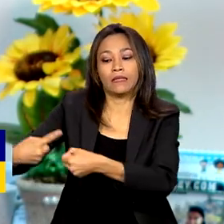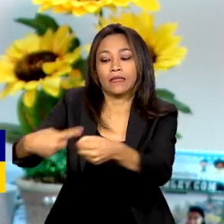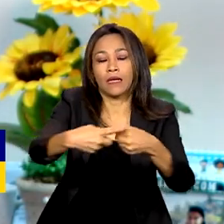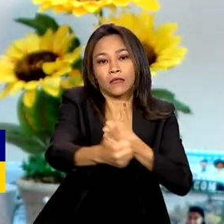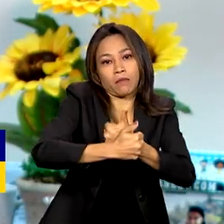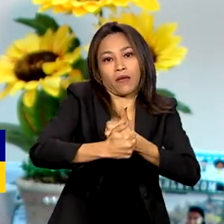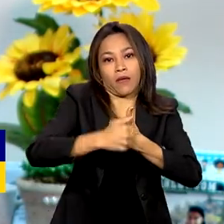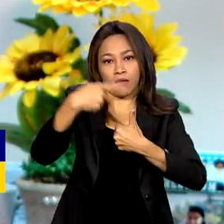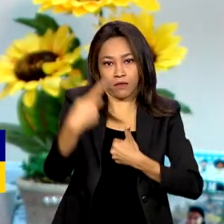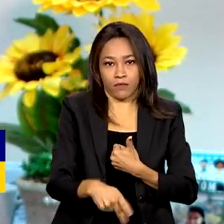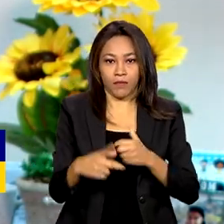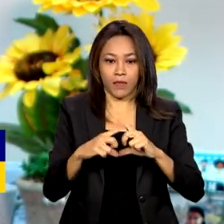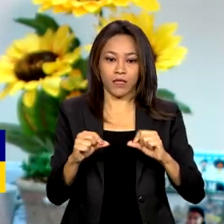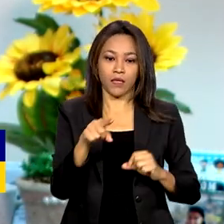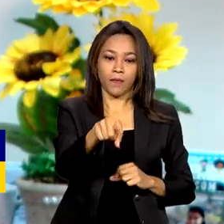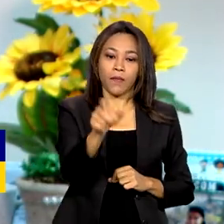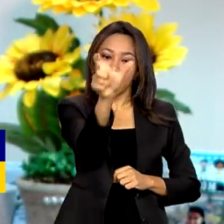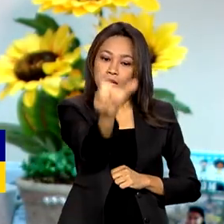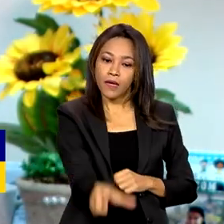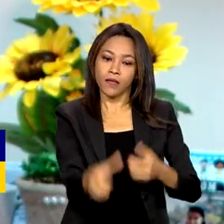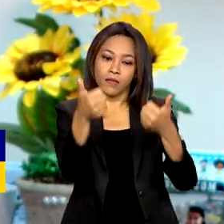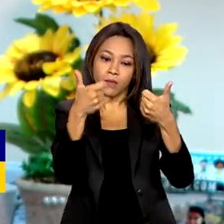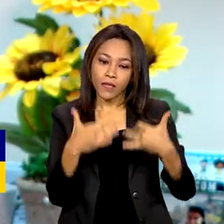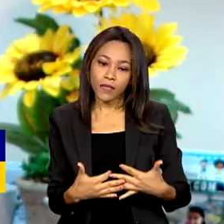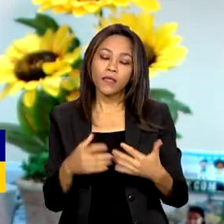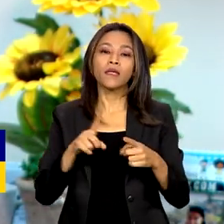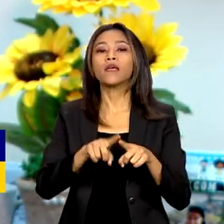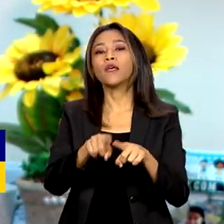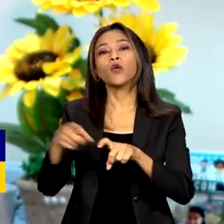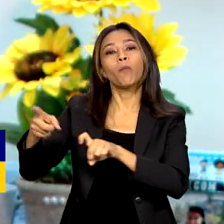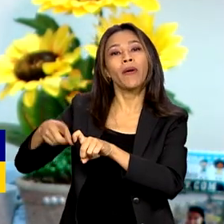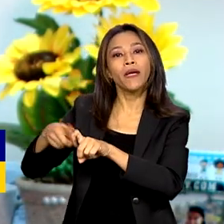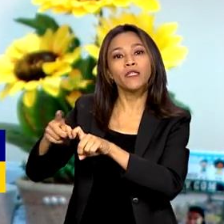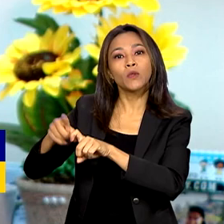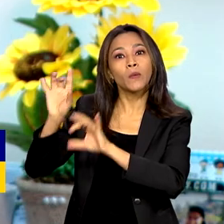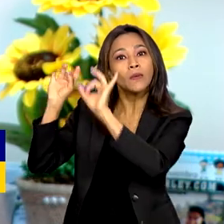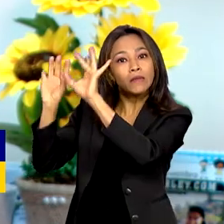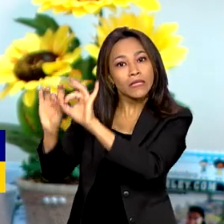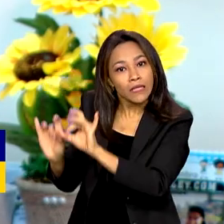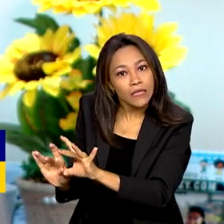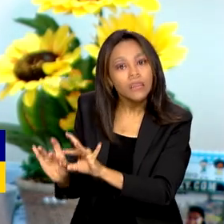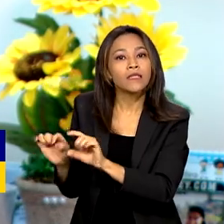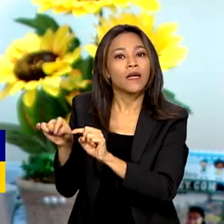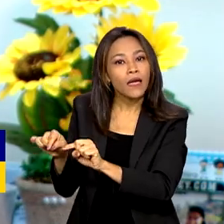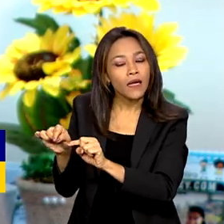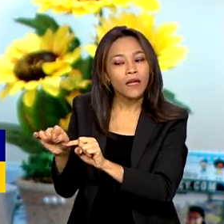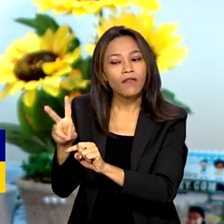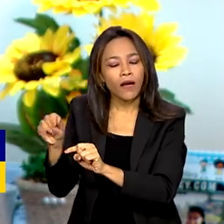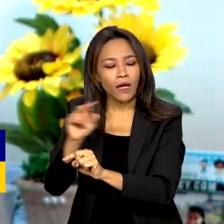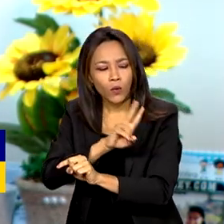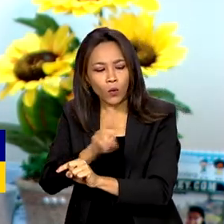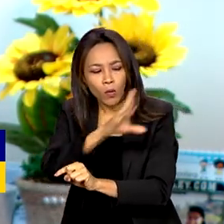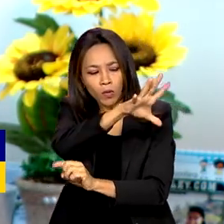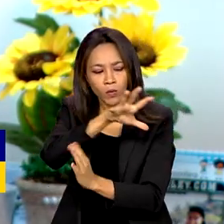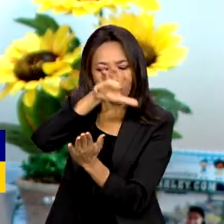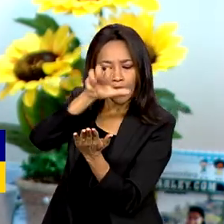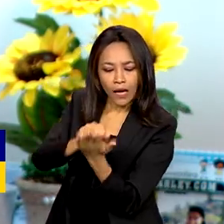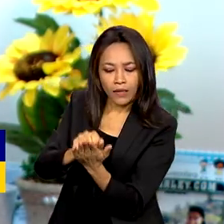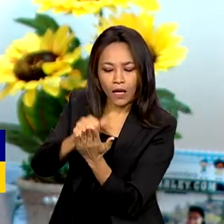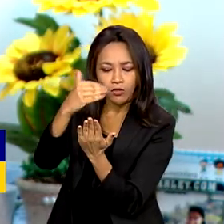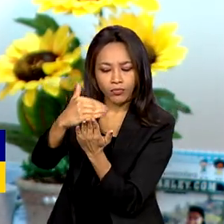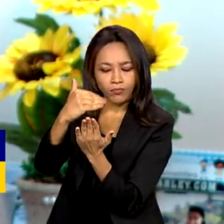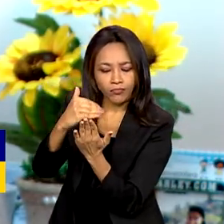elaborado e o médico especialista, que é o hematologista, vai então fazer o cadastro desse paciente